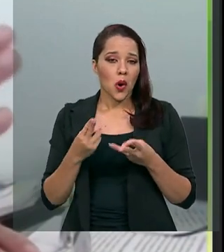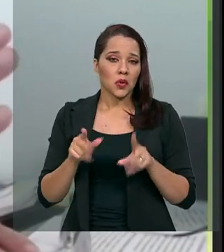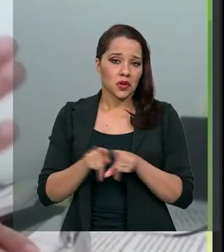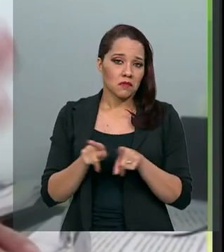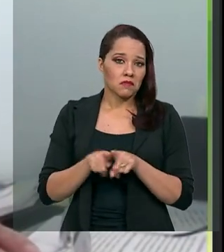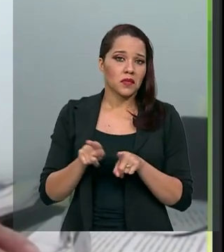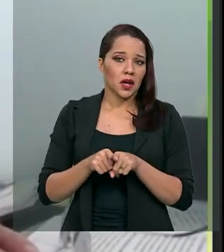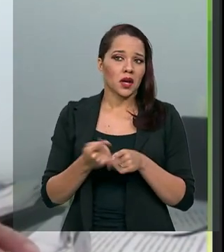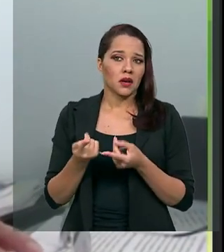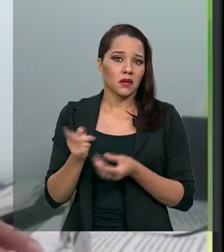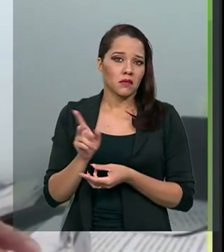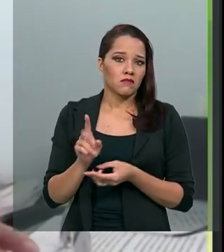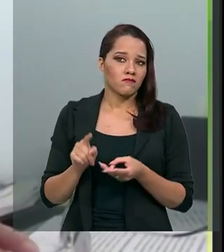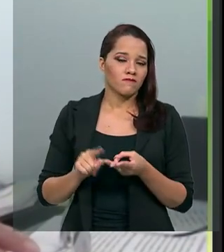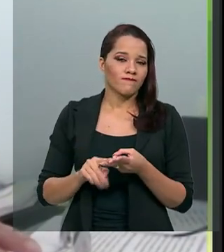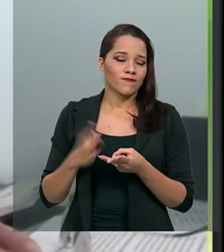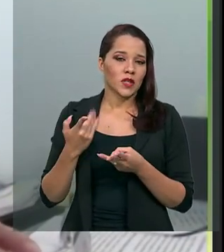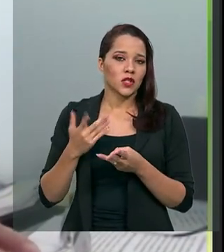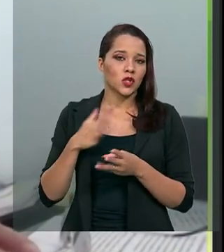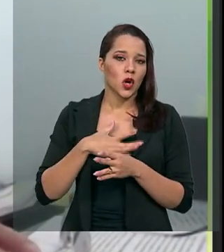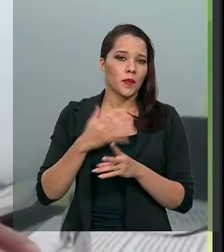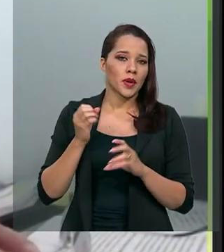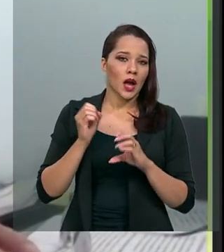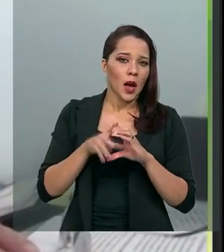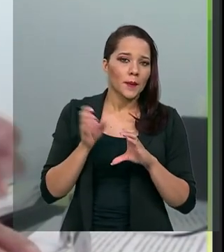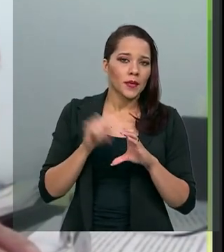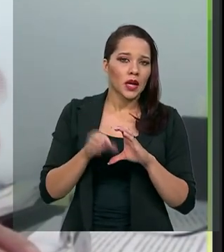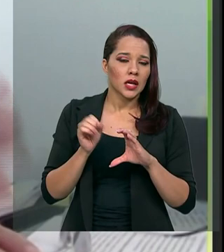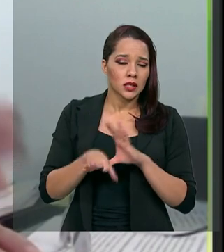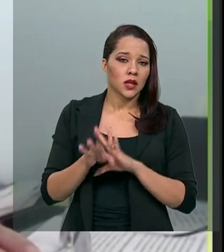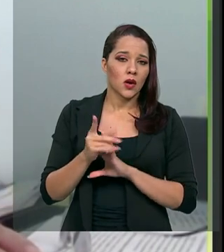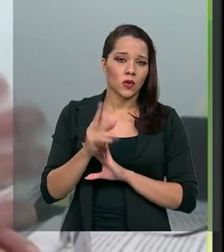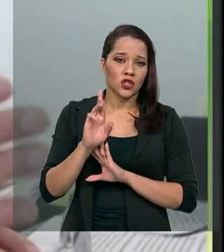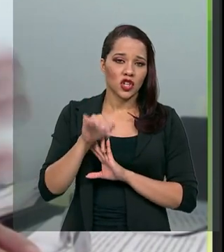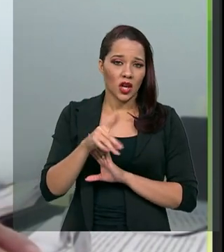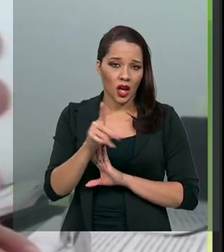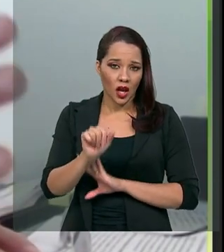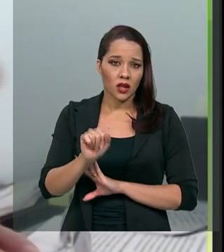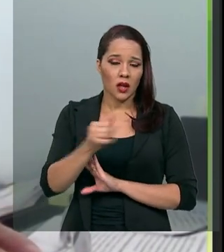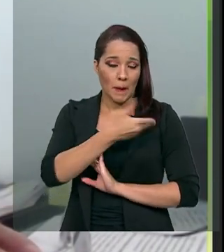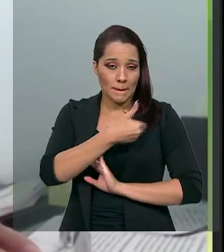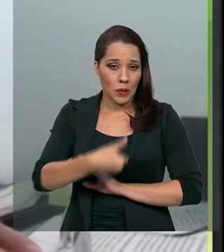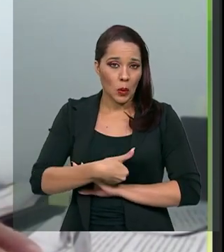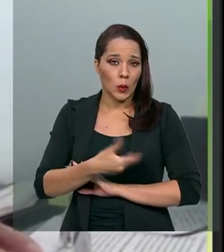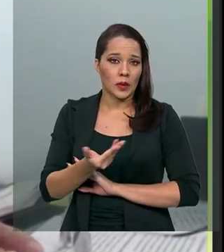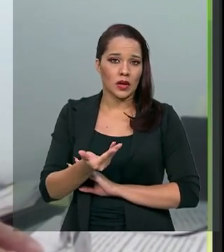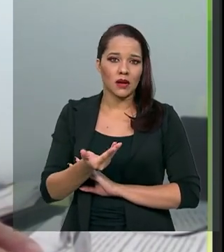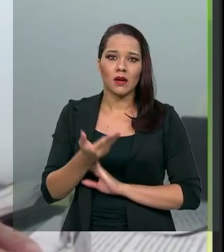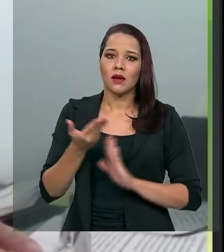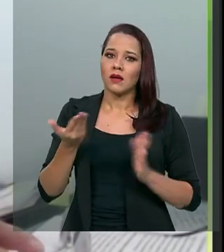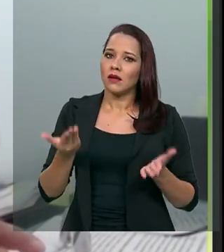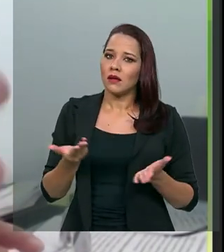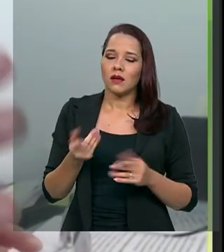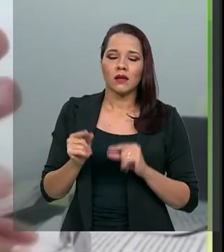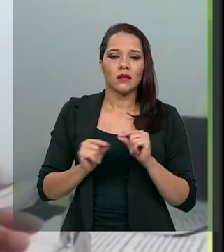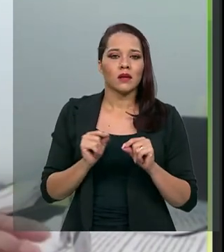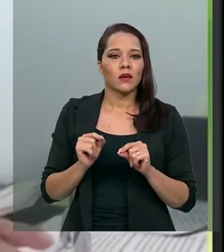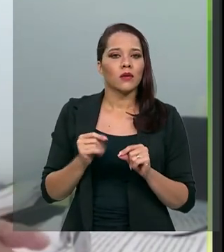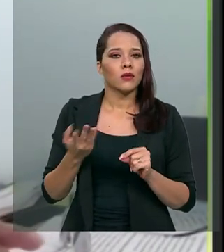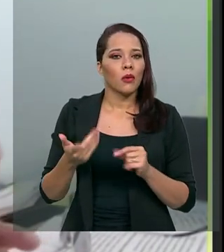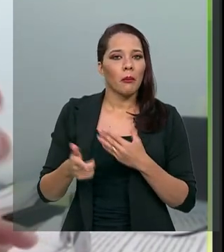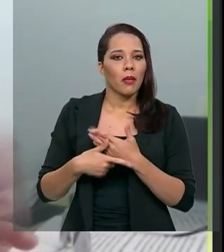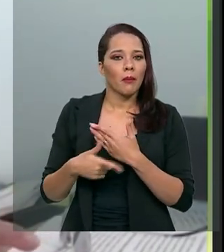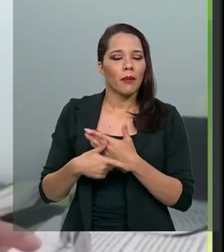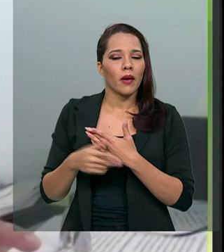de aplicação em renda pública, você vai, em papéis de renda pública,